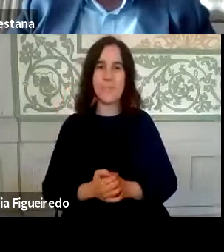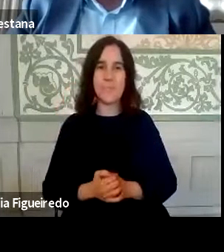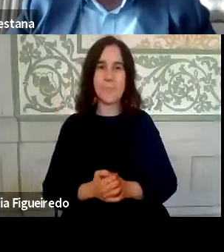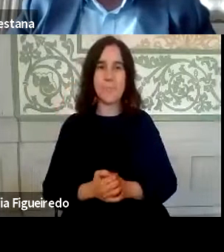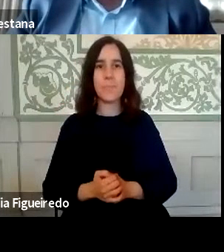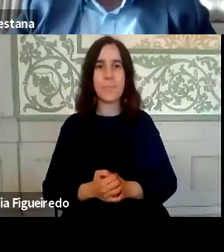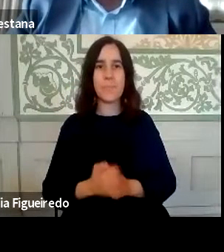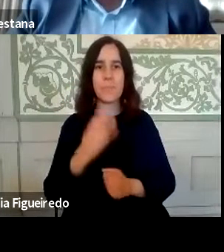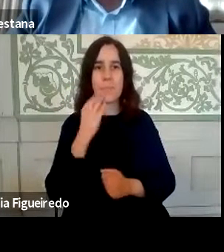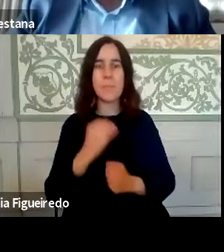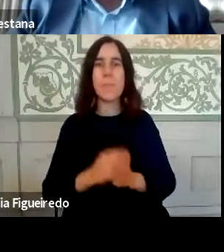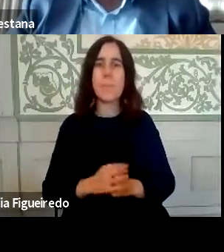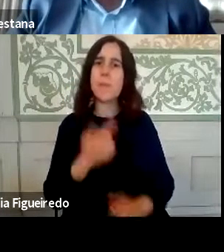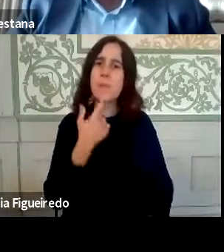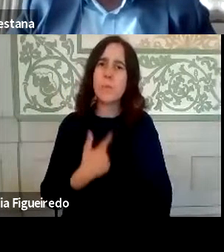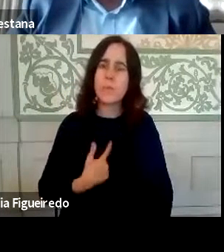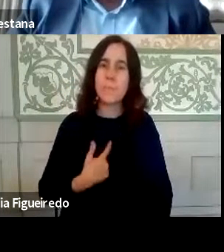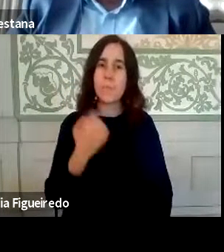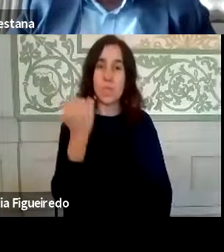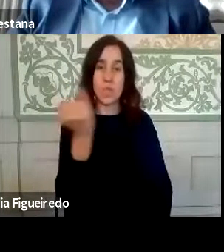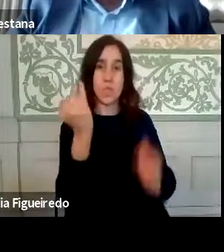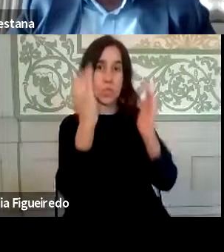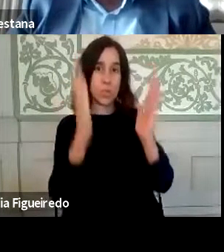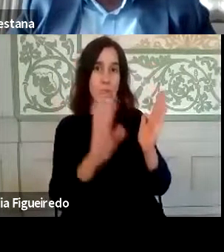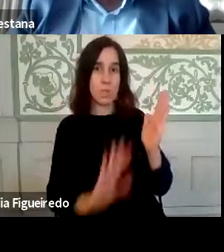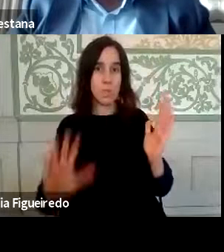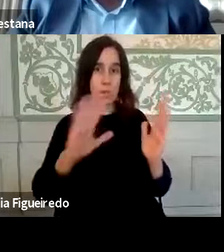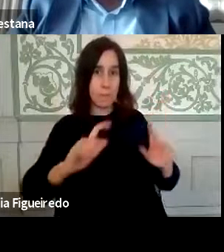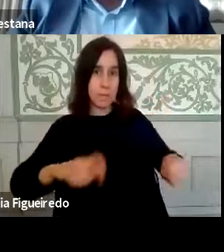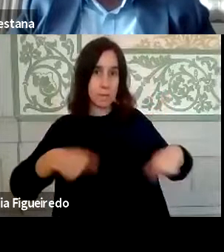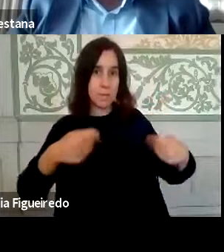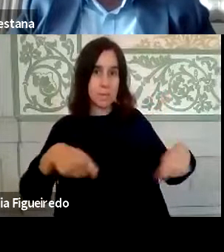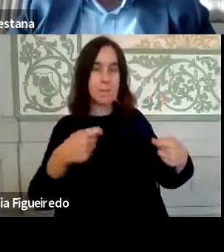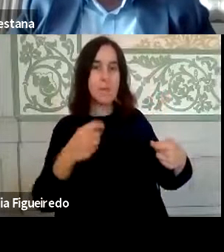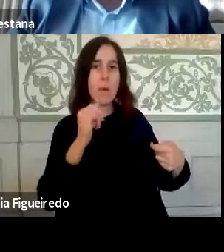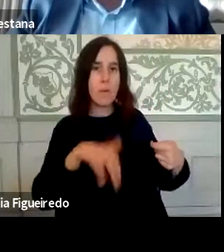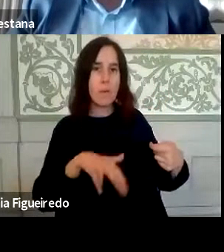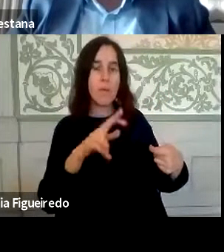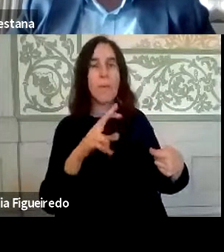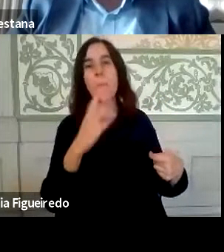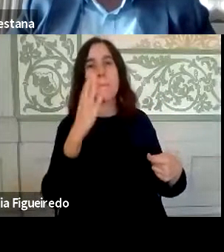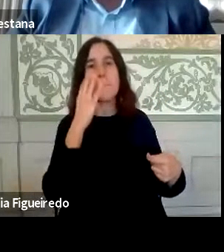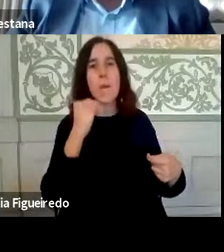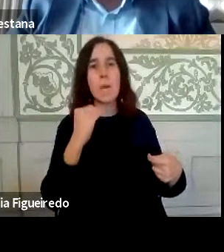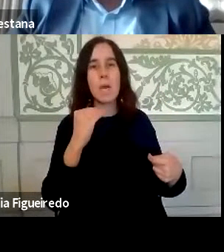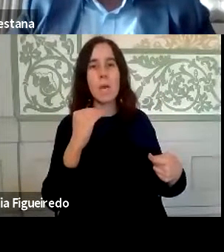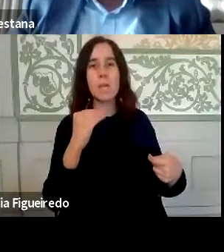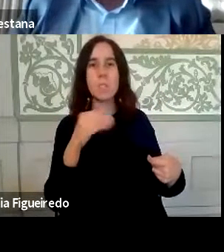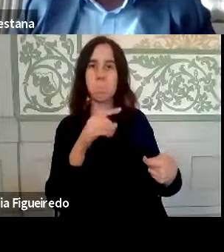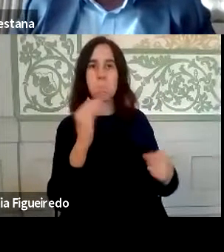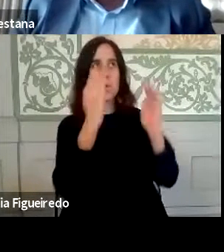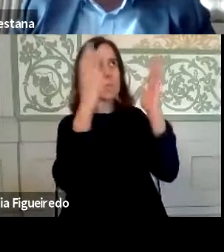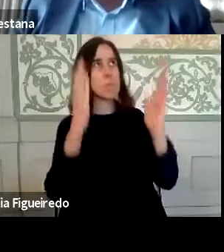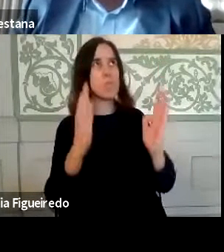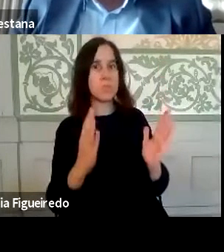-me uma coisa, no Instituto Nacional para a Rehabilitação, pensa que é um organismo